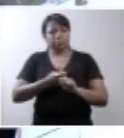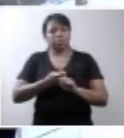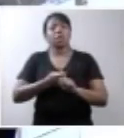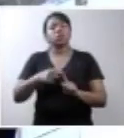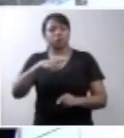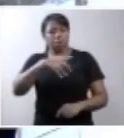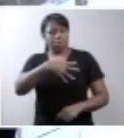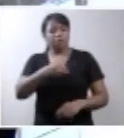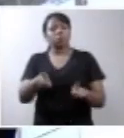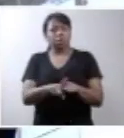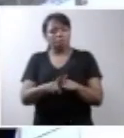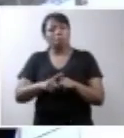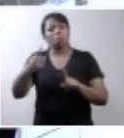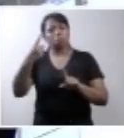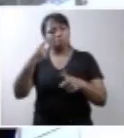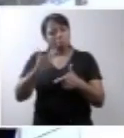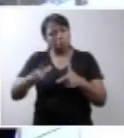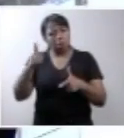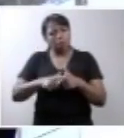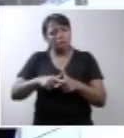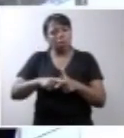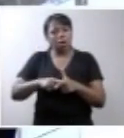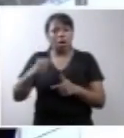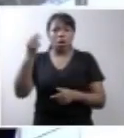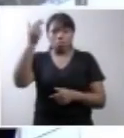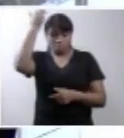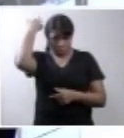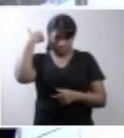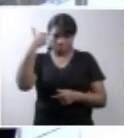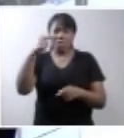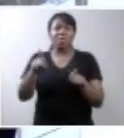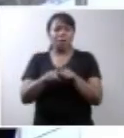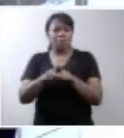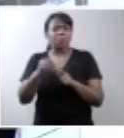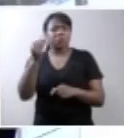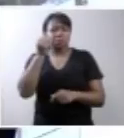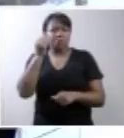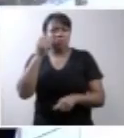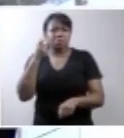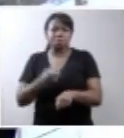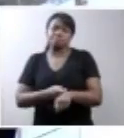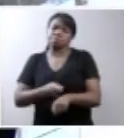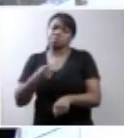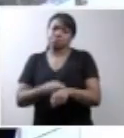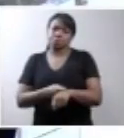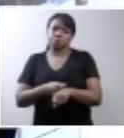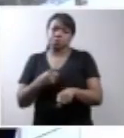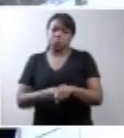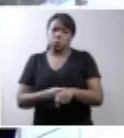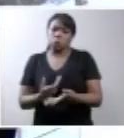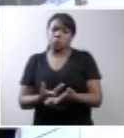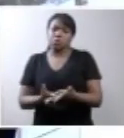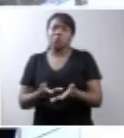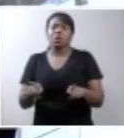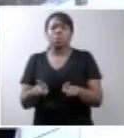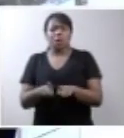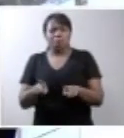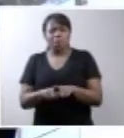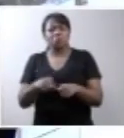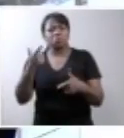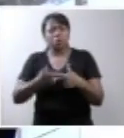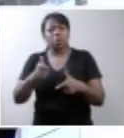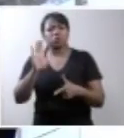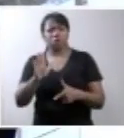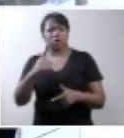E, realmente, é uma experiência, sim, dura para elas. Mas, nos casos que estiveram às